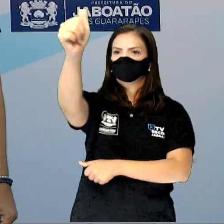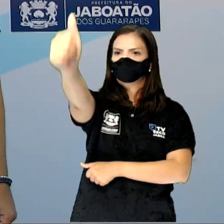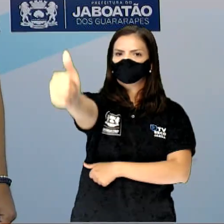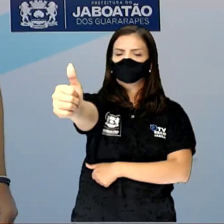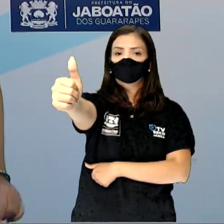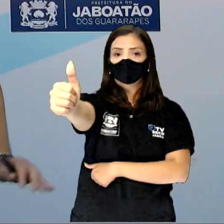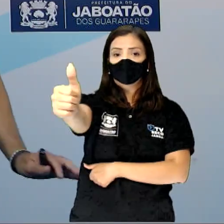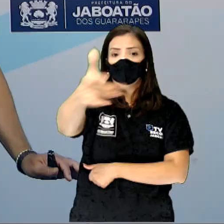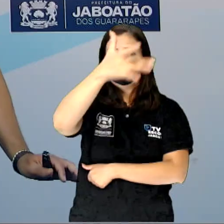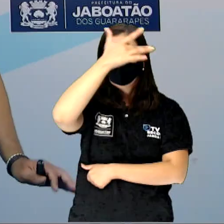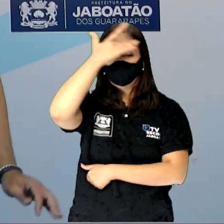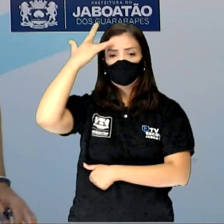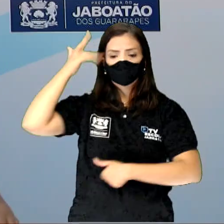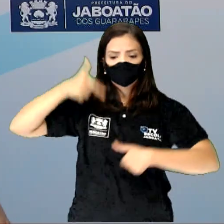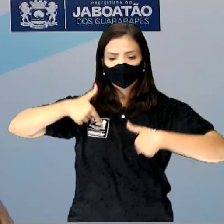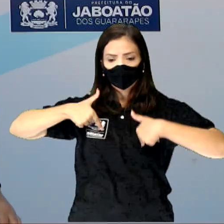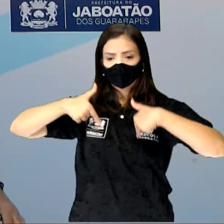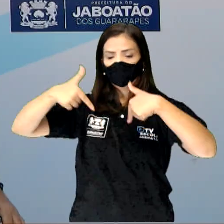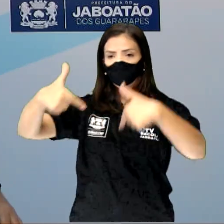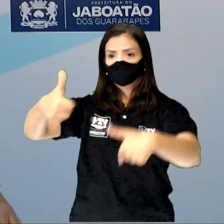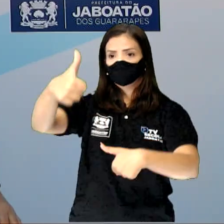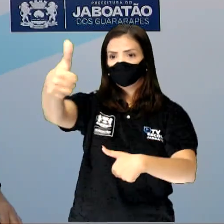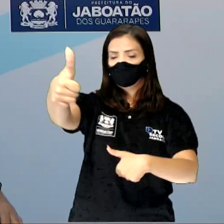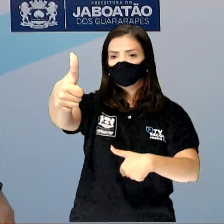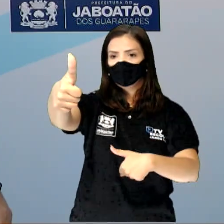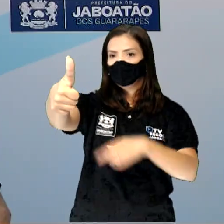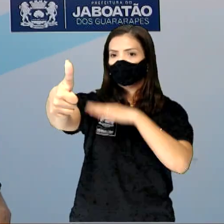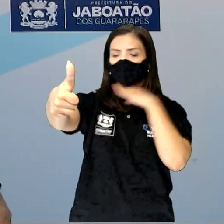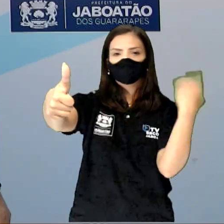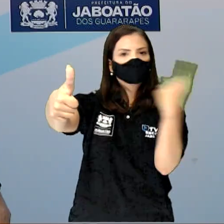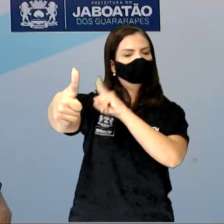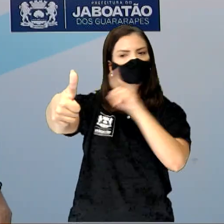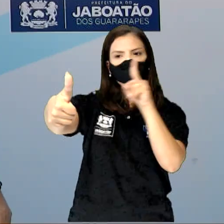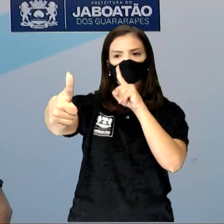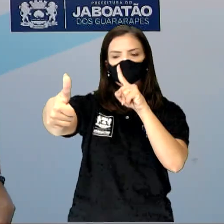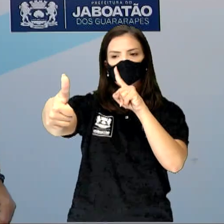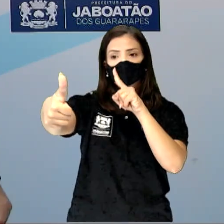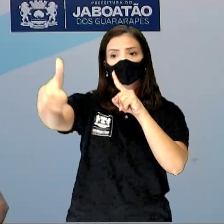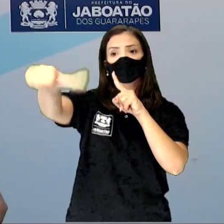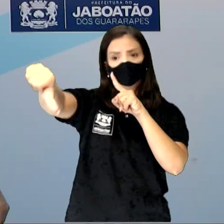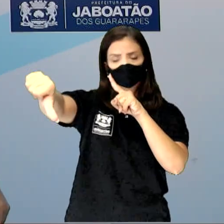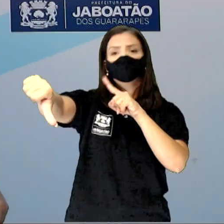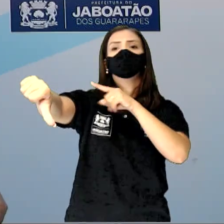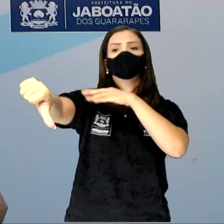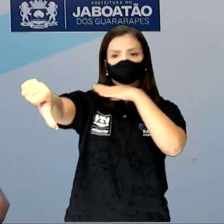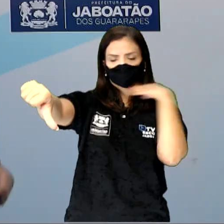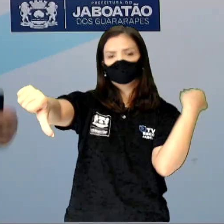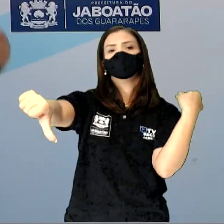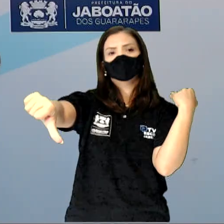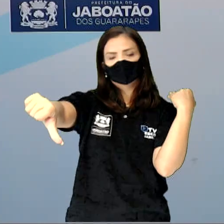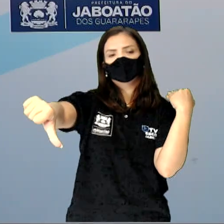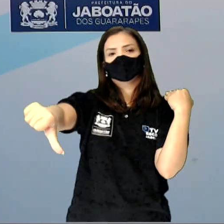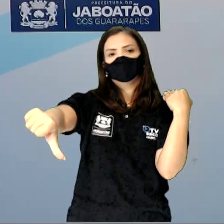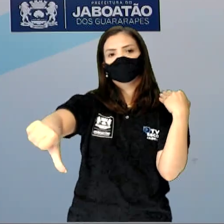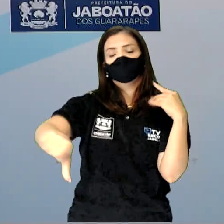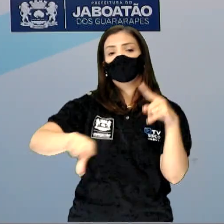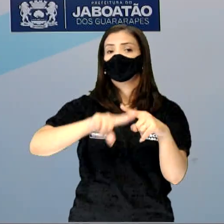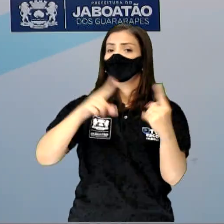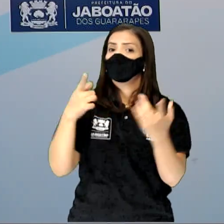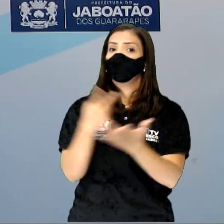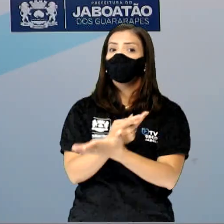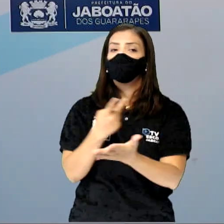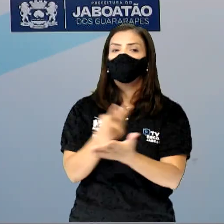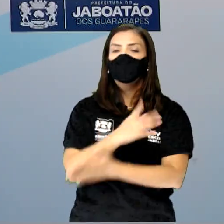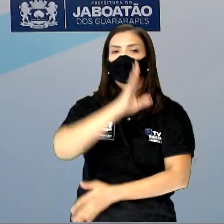que perdeu não ser morto, ou assim, para ele ser morto. Mas, na verdade, está errado. Esse gesto, na Roma